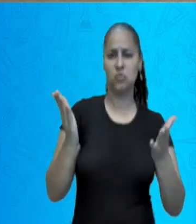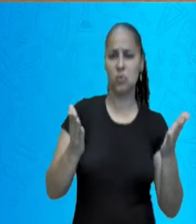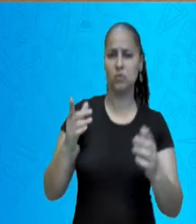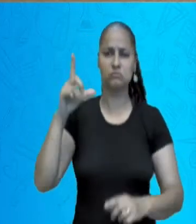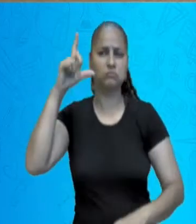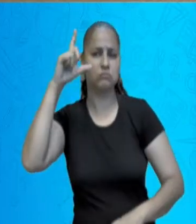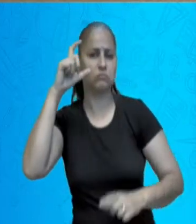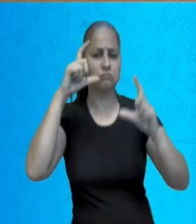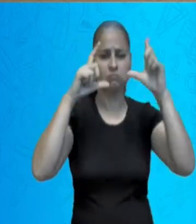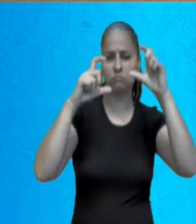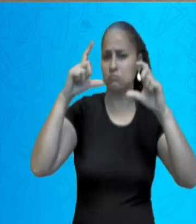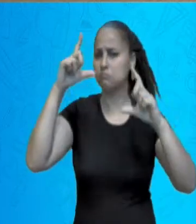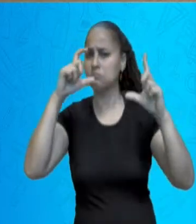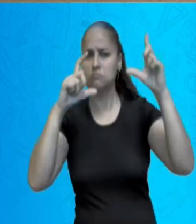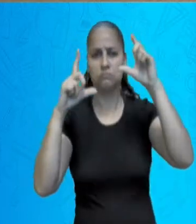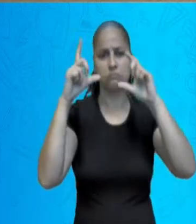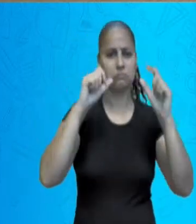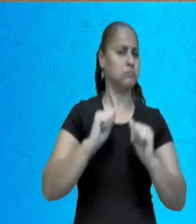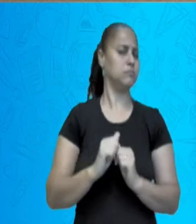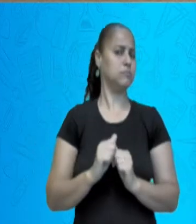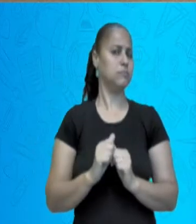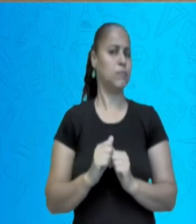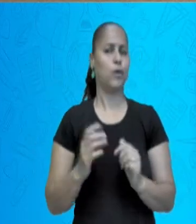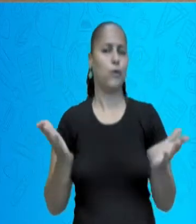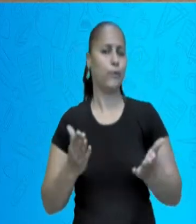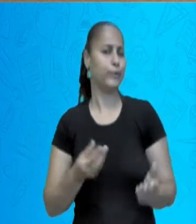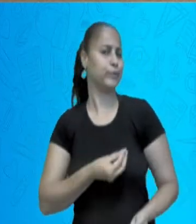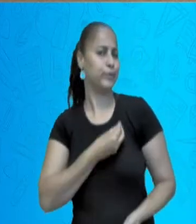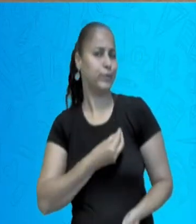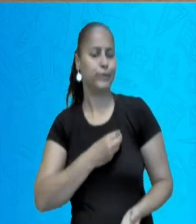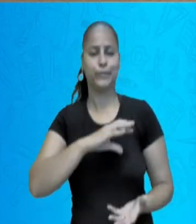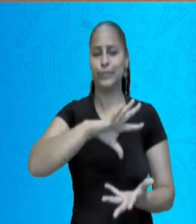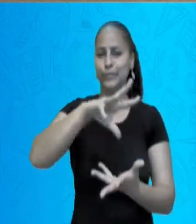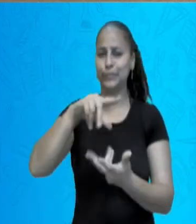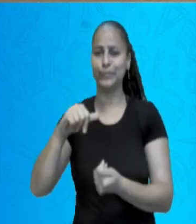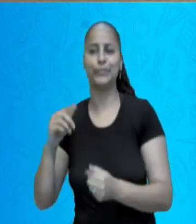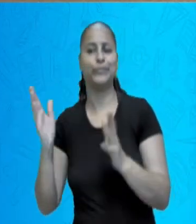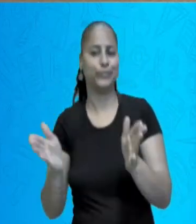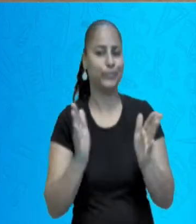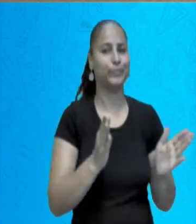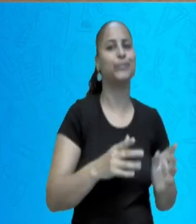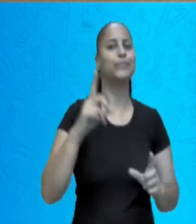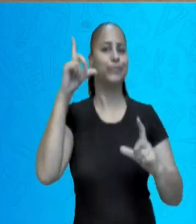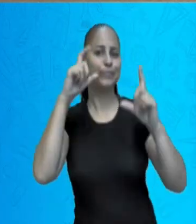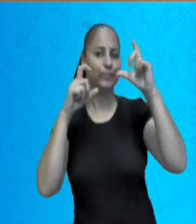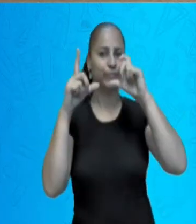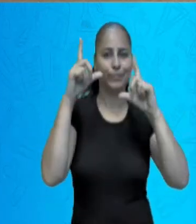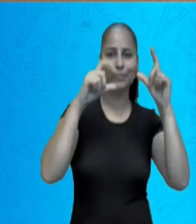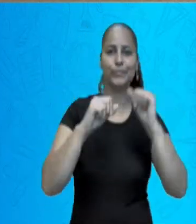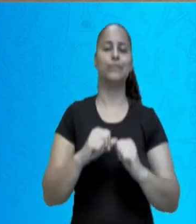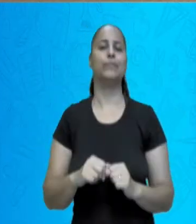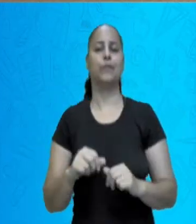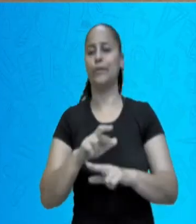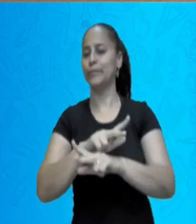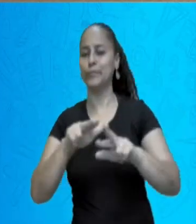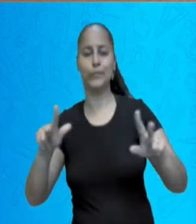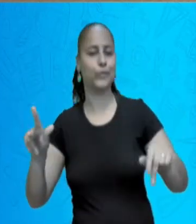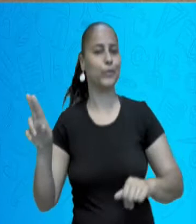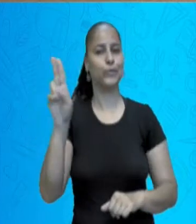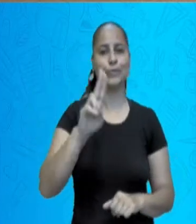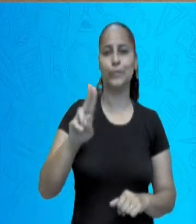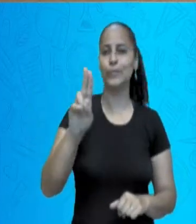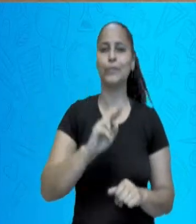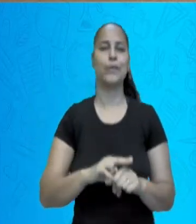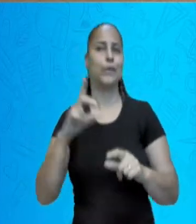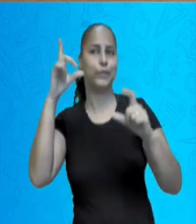fotografia? Aliás, a nossa vida hoje é movida a fotografias. Em todos os momentos. É